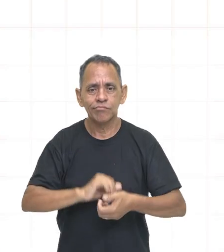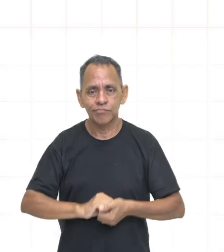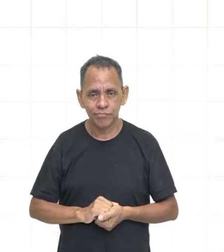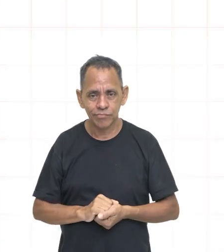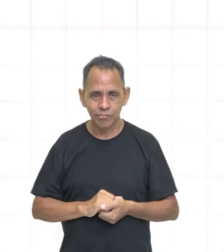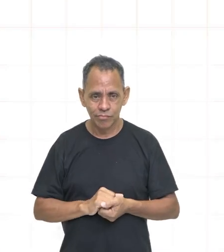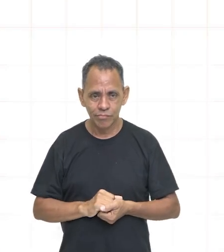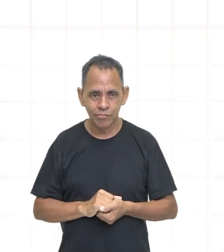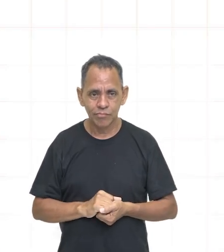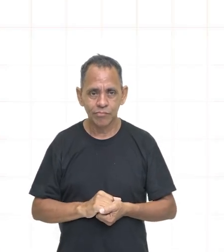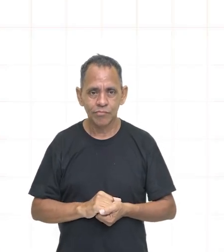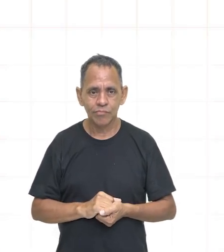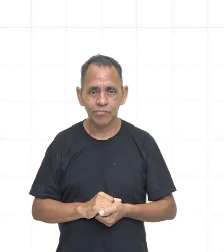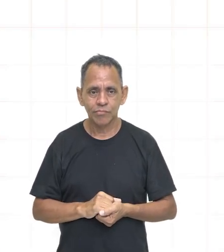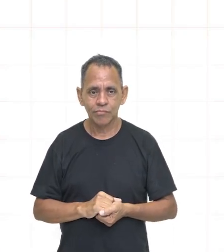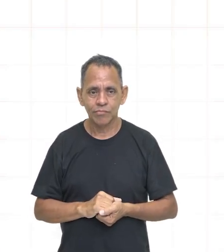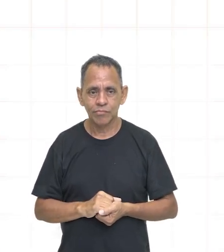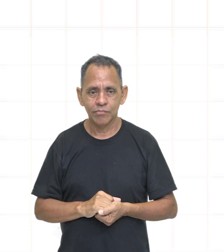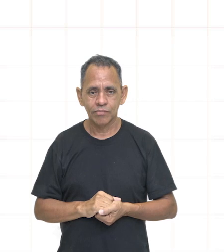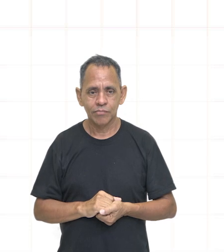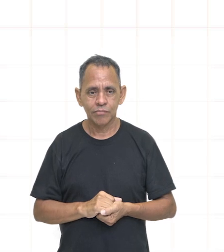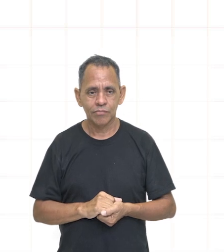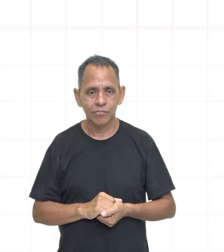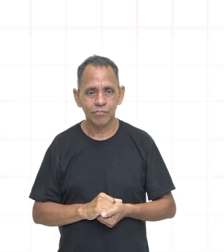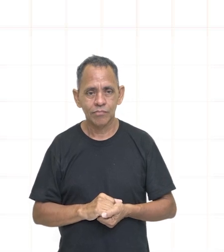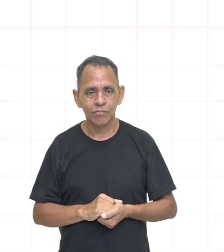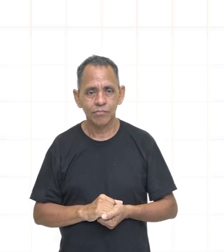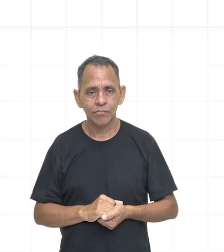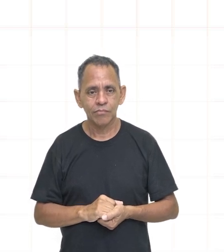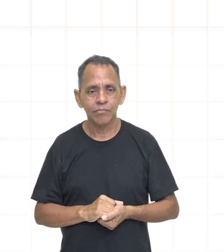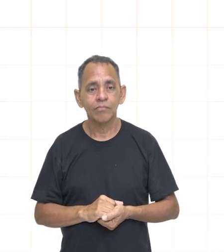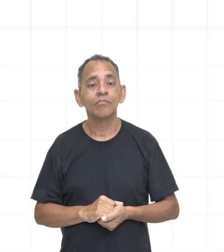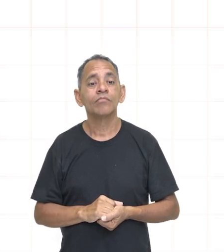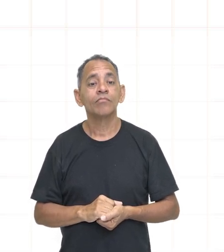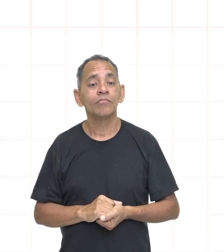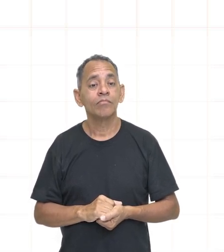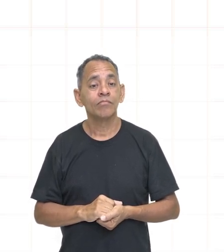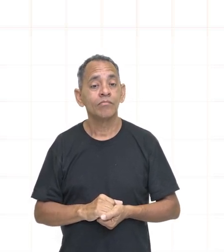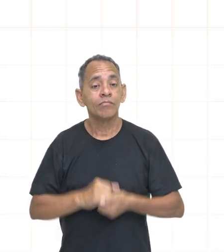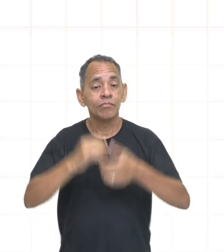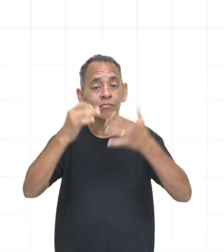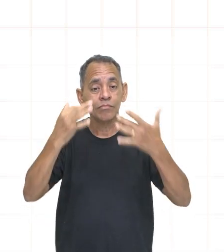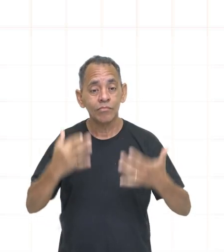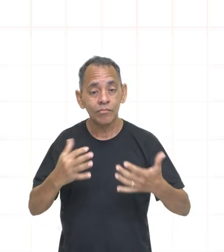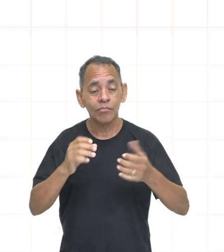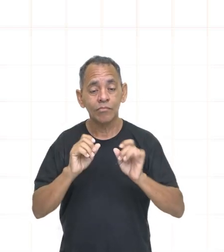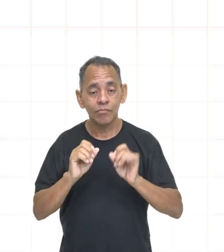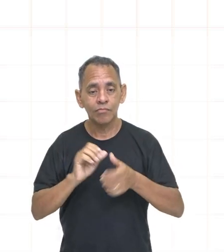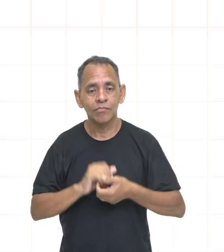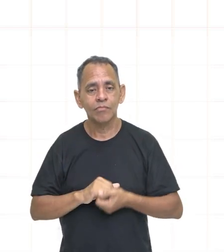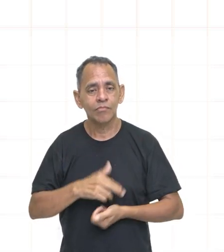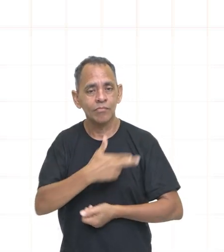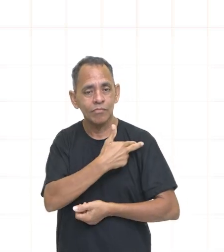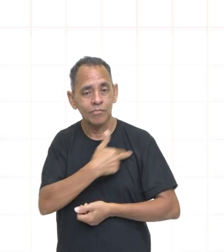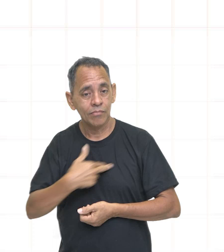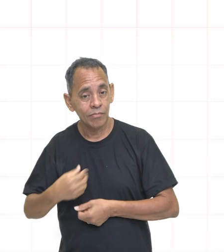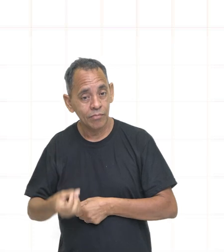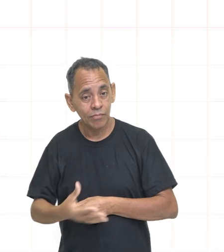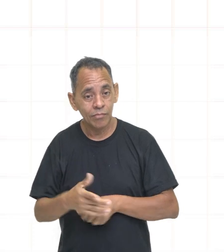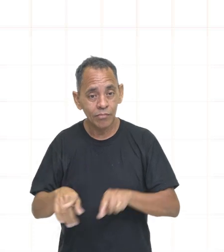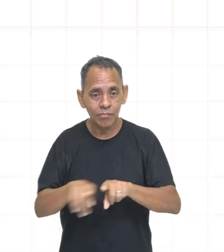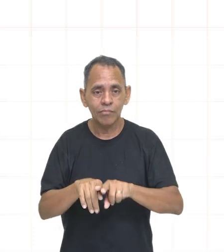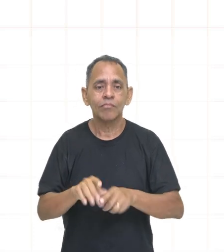Vamos lá. Vamos falar sobre a Nova República e também a abertura política dos 21 anos de ditadura